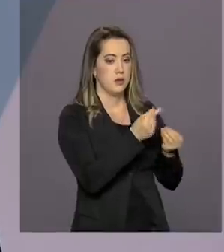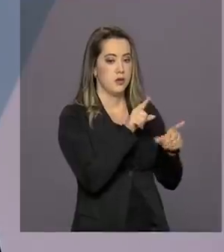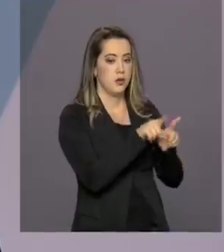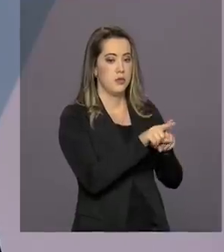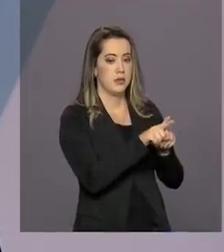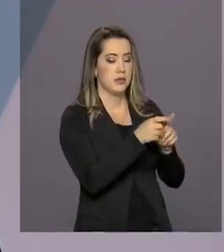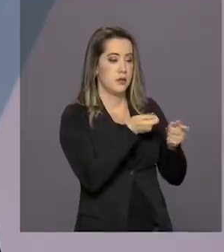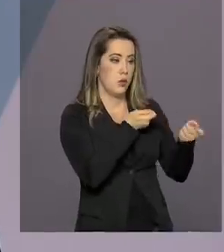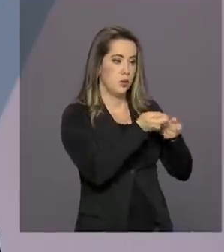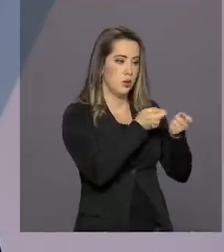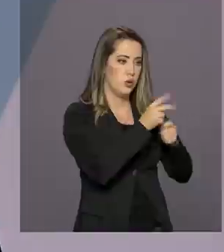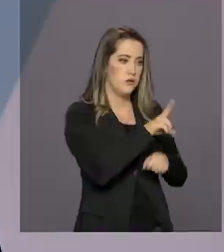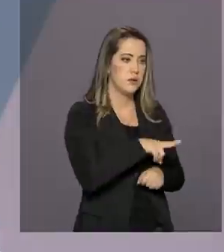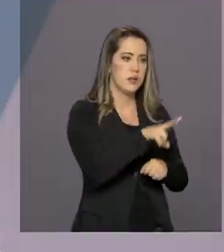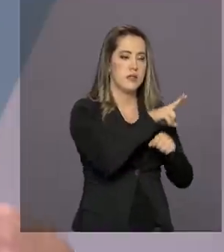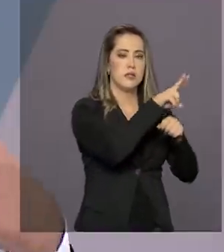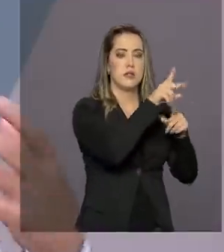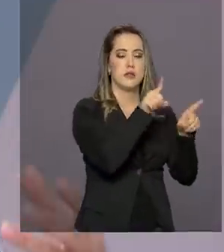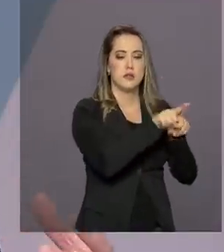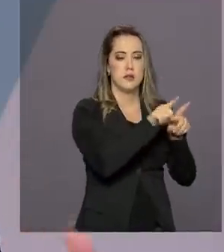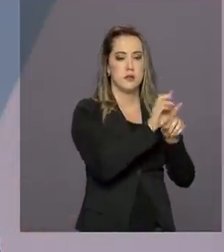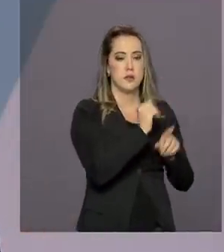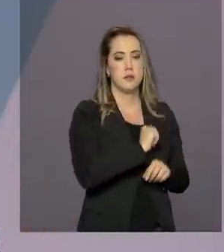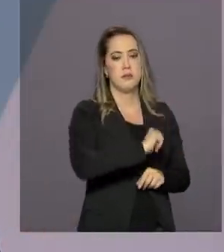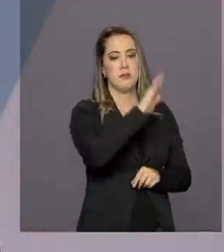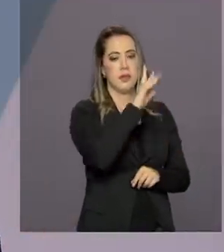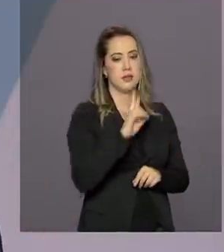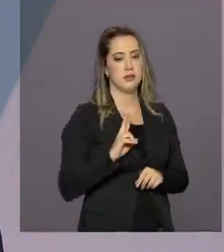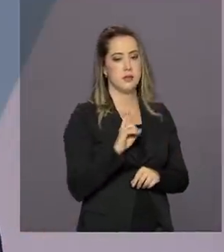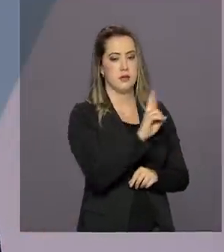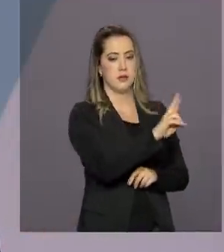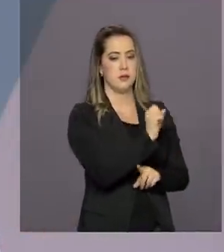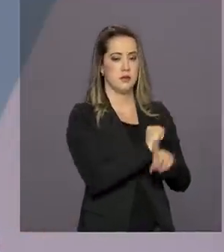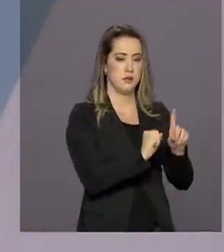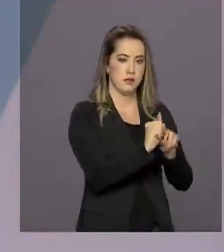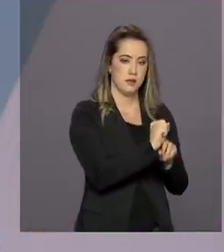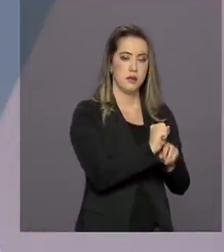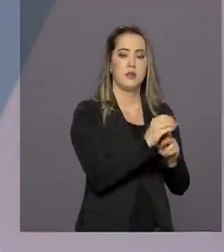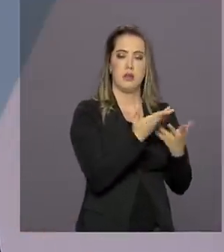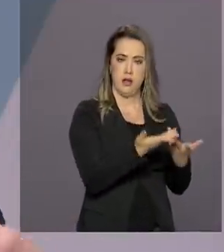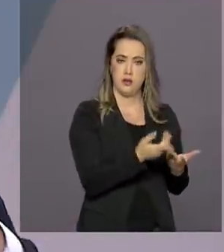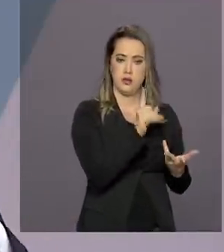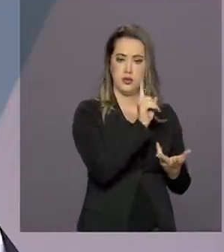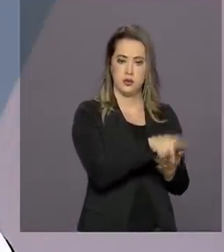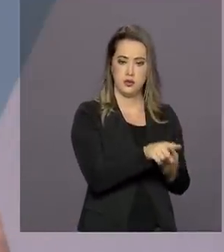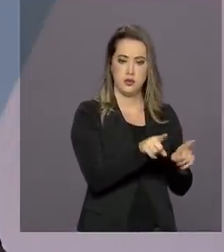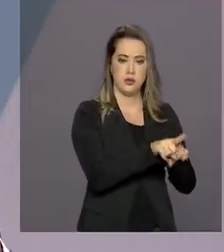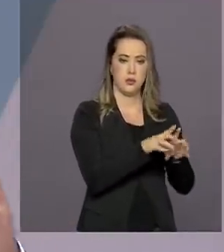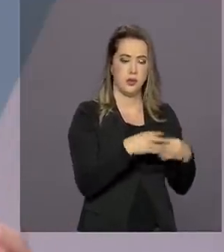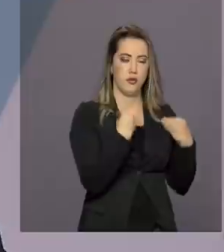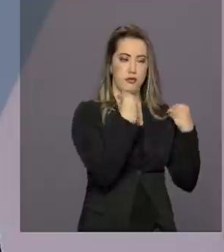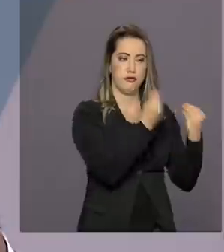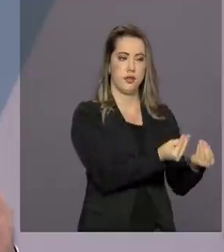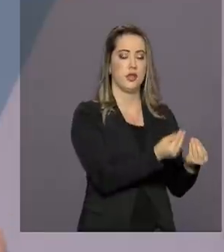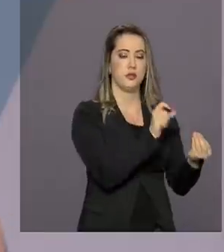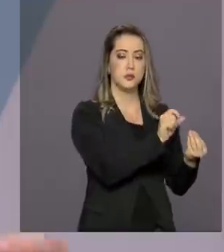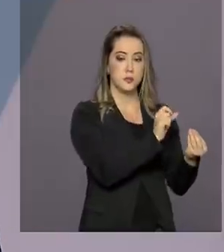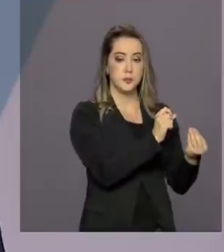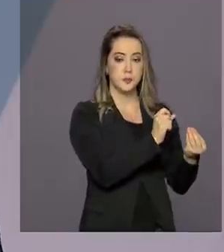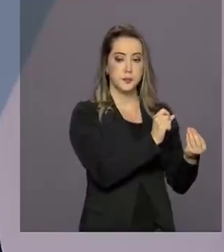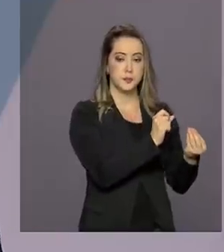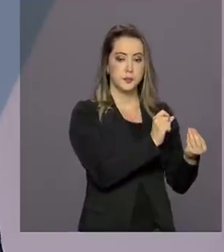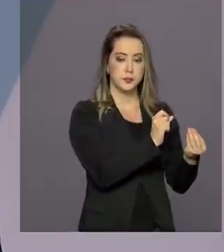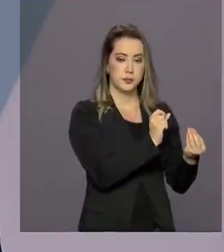fiscalização, eles também agora vão contar com mais representantes da sociedade civil. Isso também traz uma